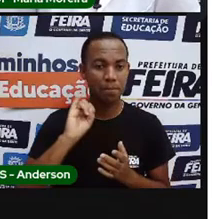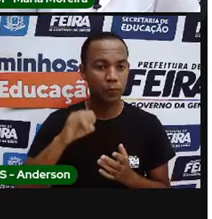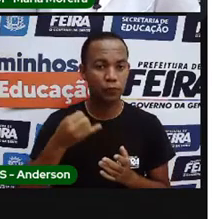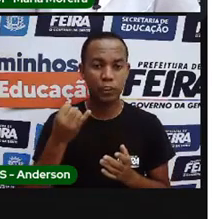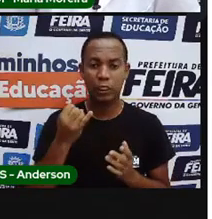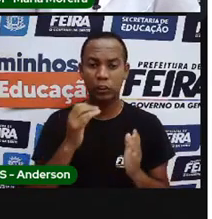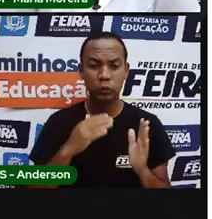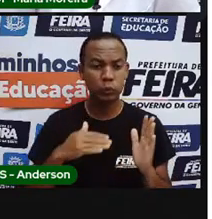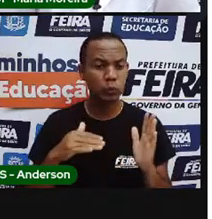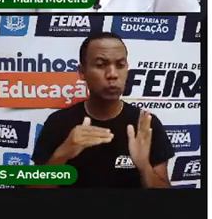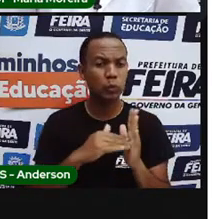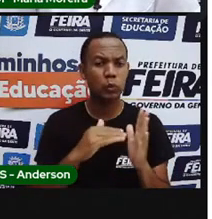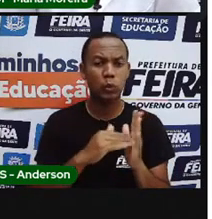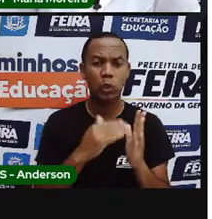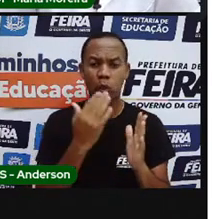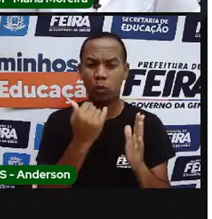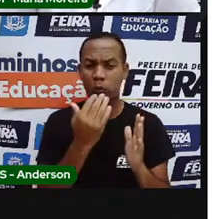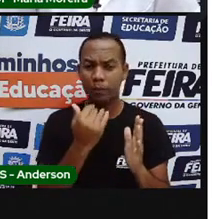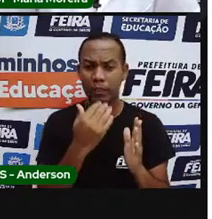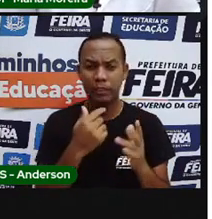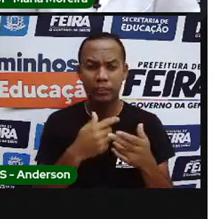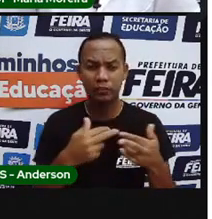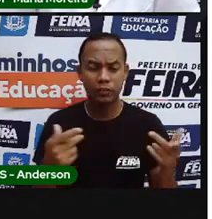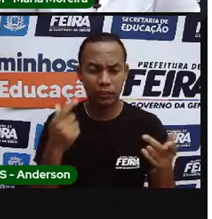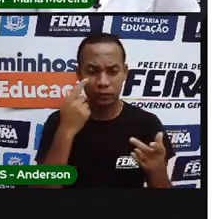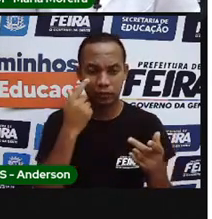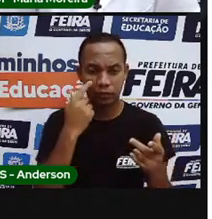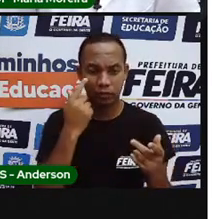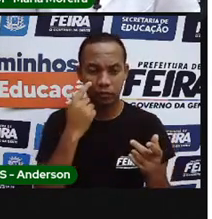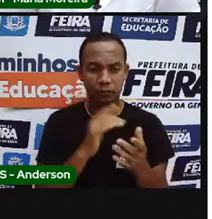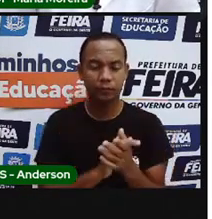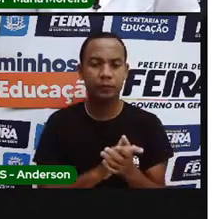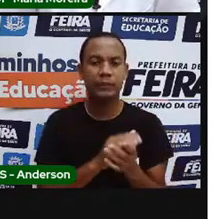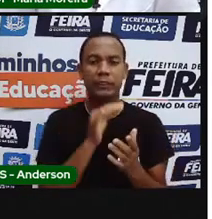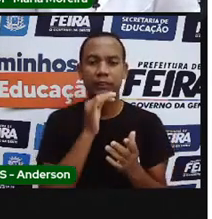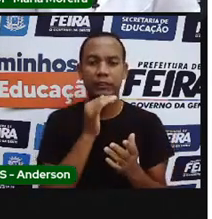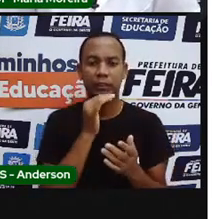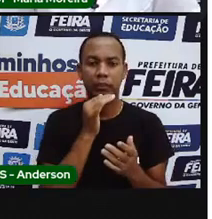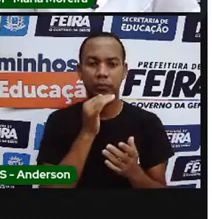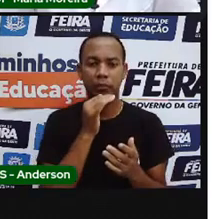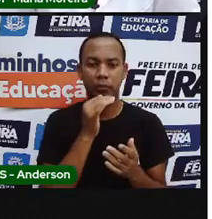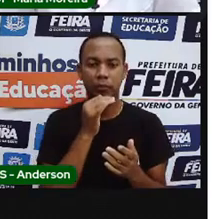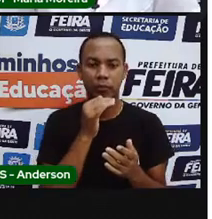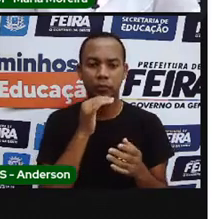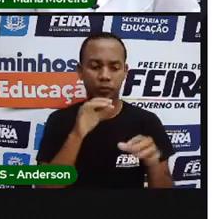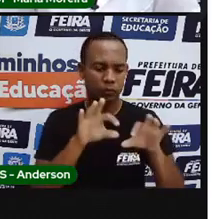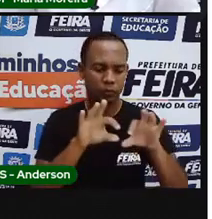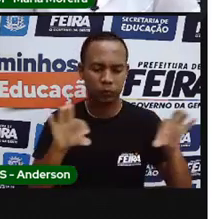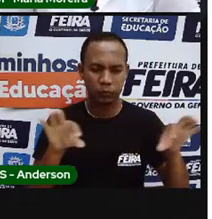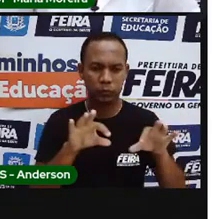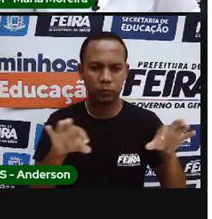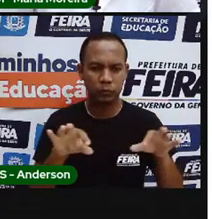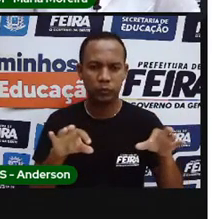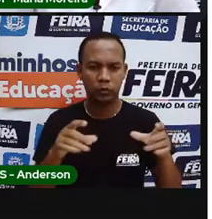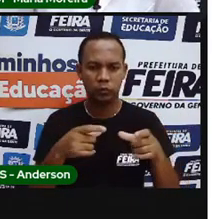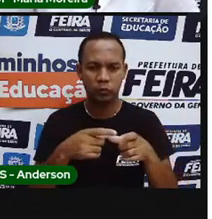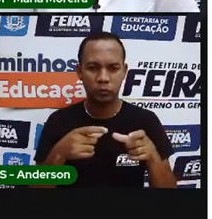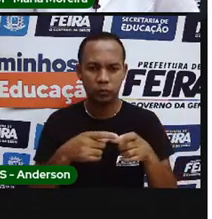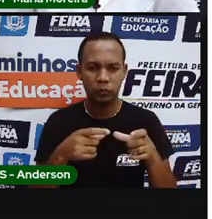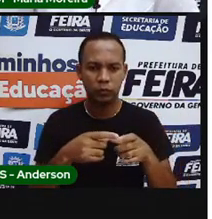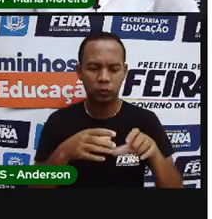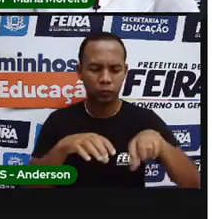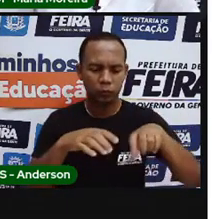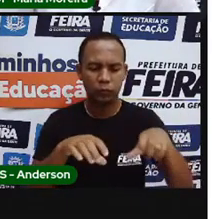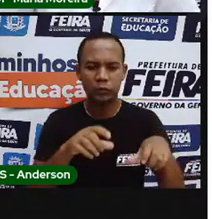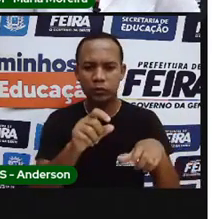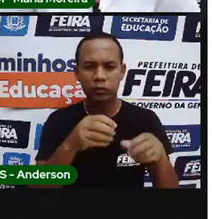que puder dos alimentos, economizando também nas quantidades, né? Por exemplo, palos, cascas, folhas de frutas, verduras